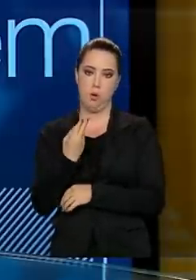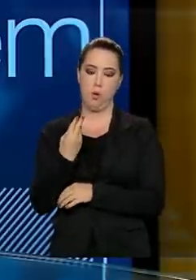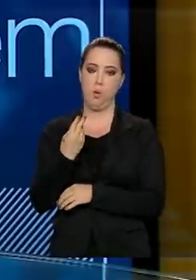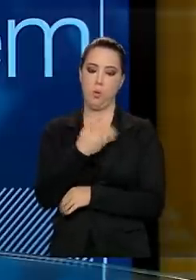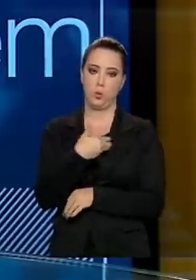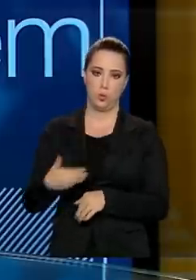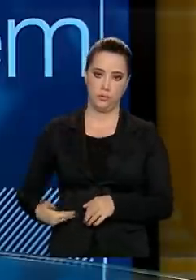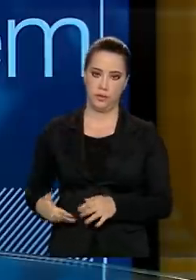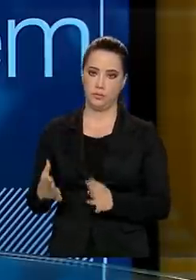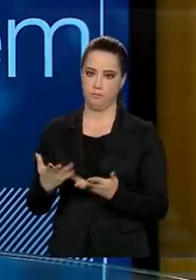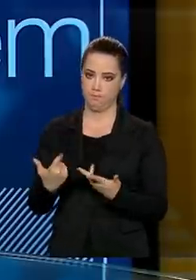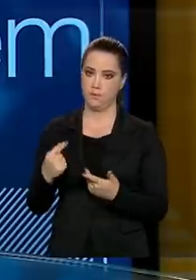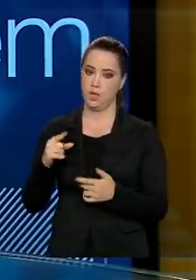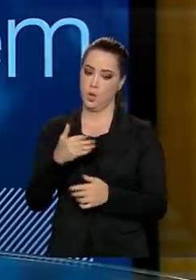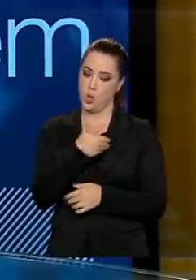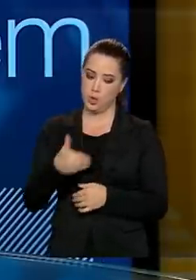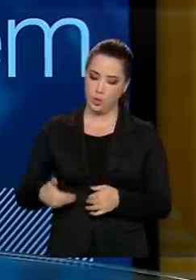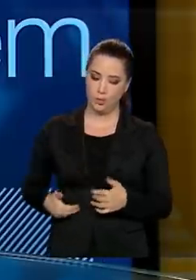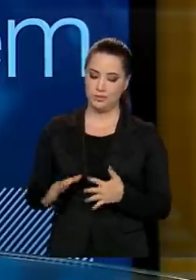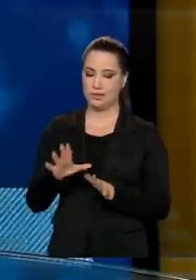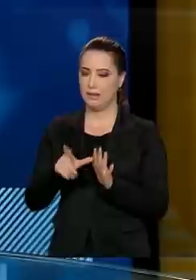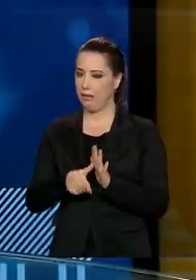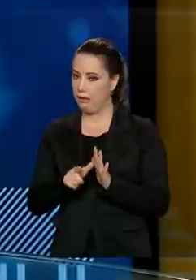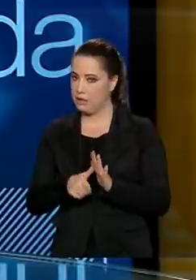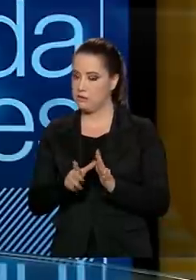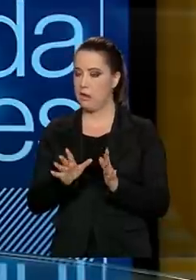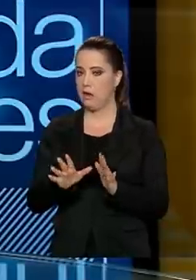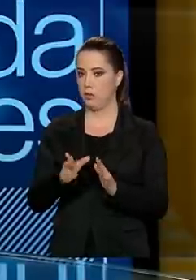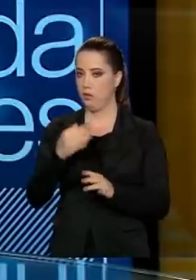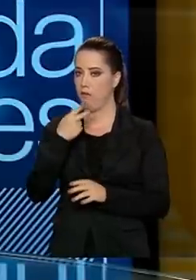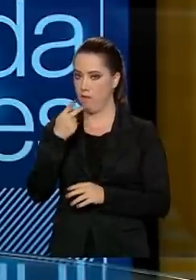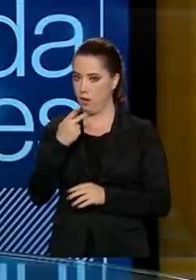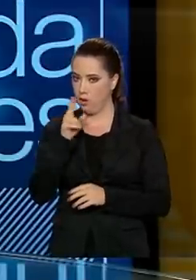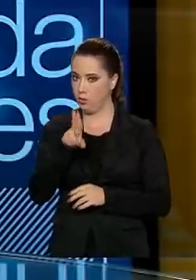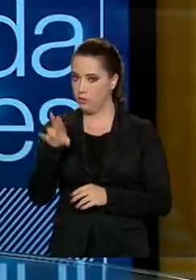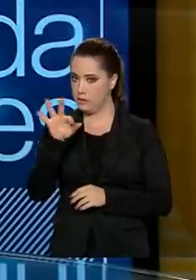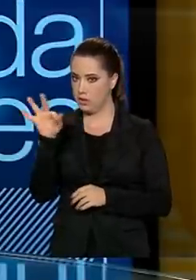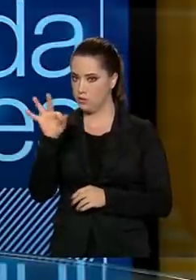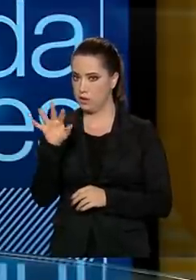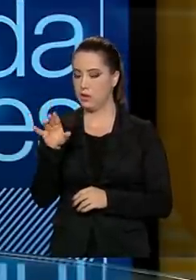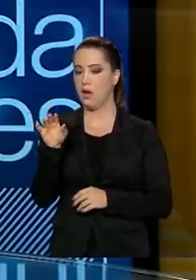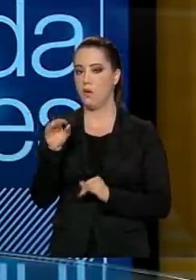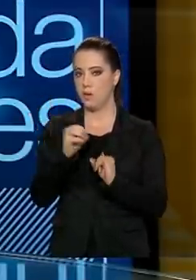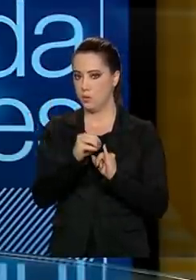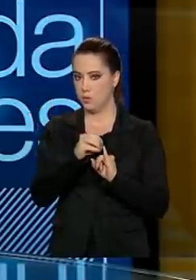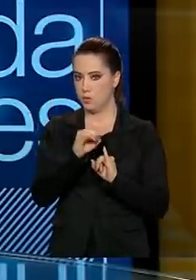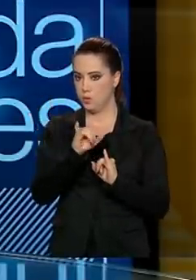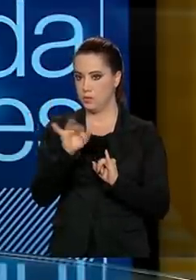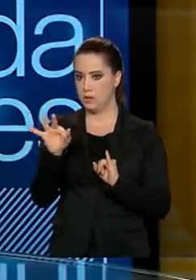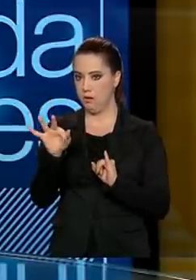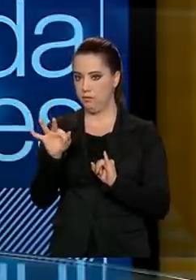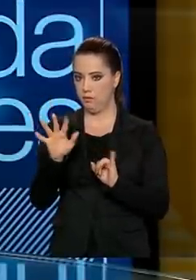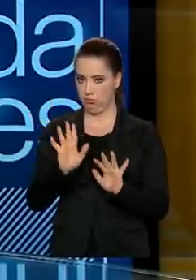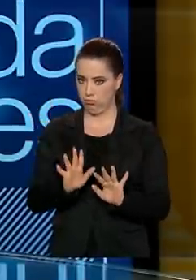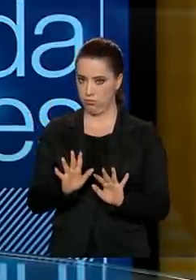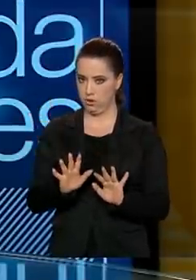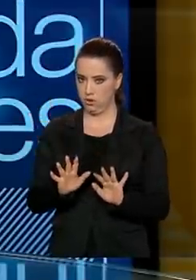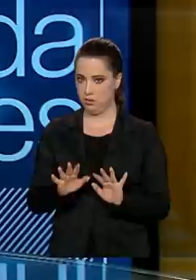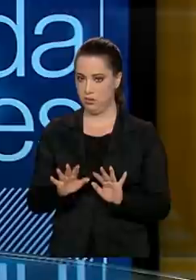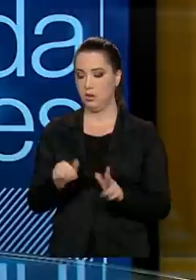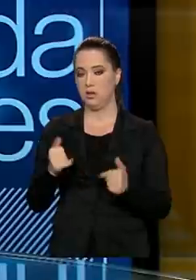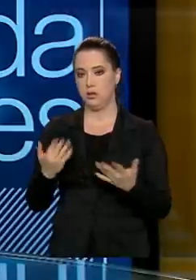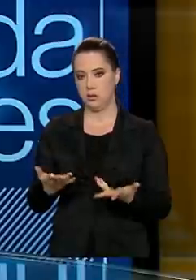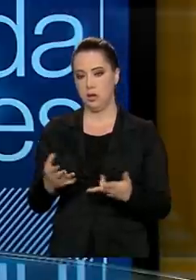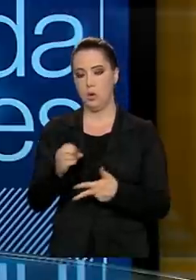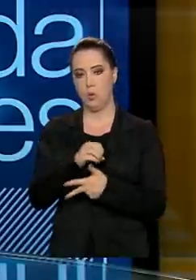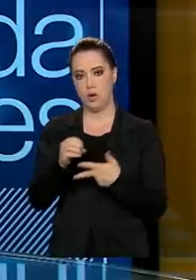setor público está um pouco mais atrasado. Eu estou falando das universidades federais e dos institutos federais. Portanto, o Enem